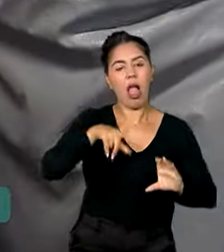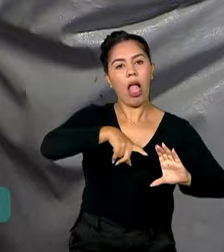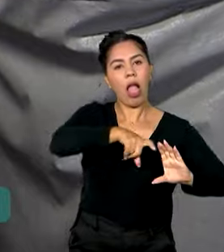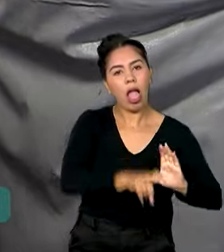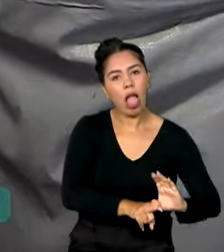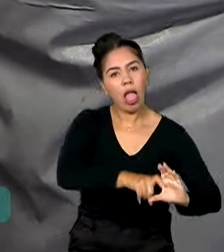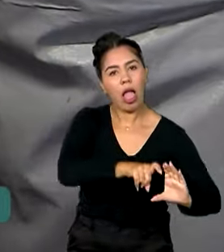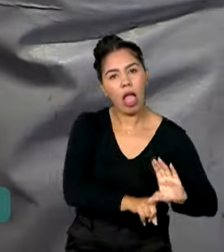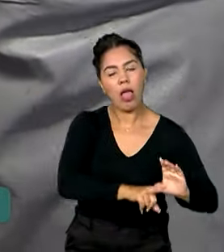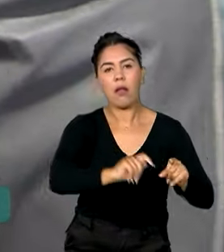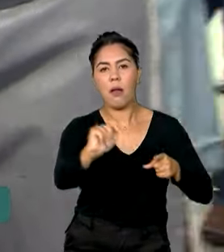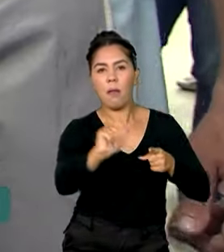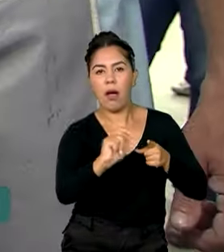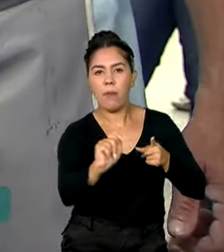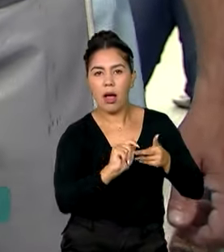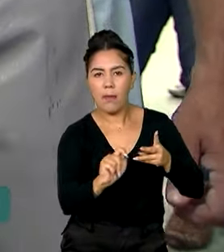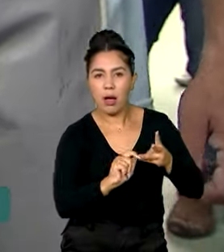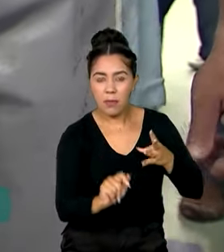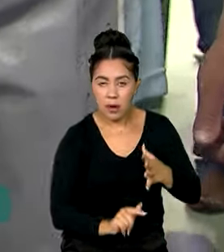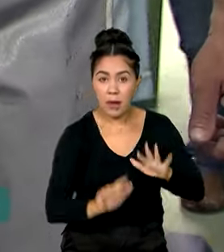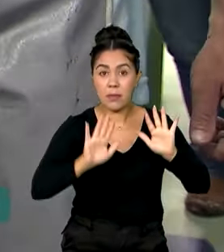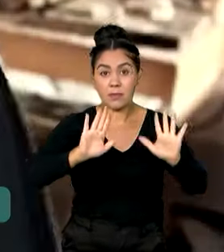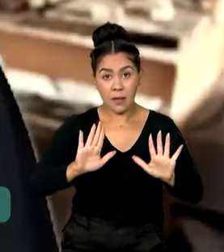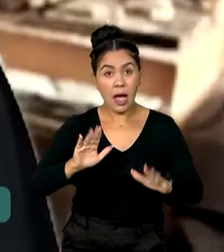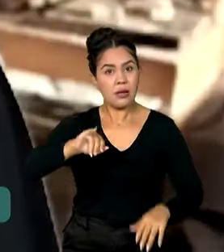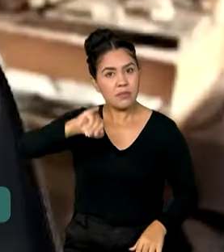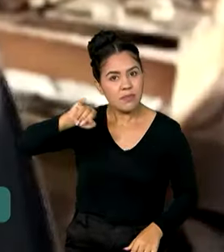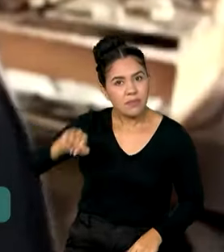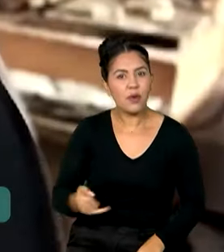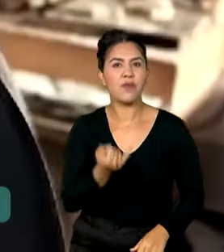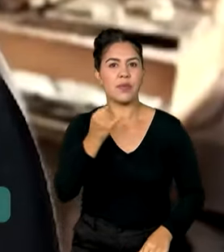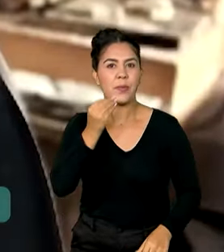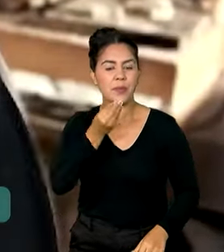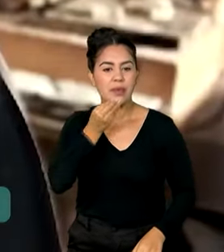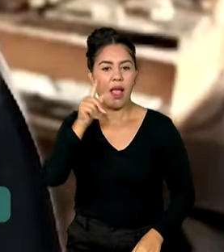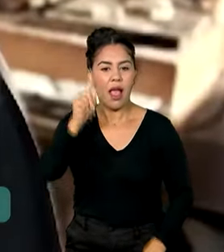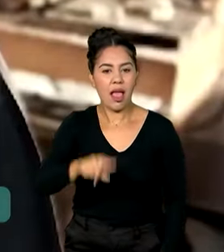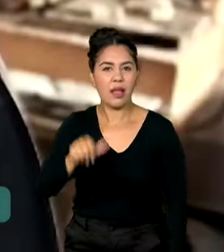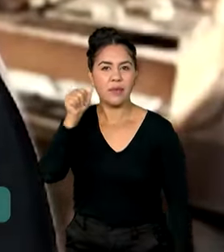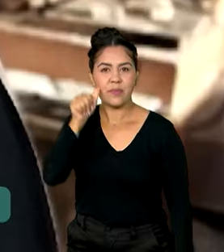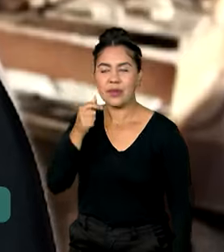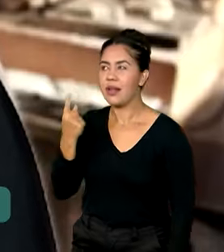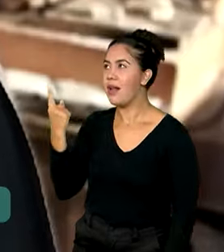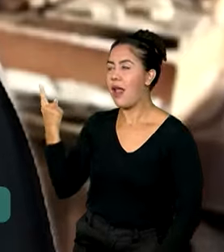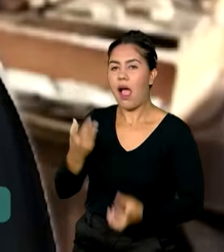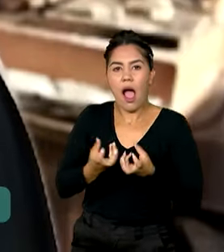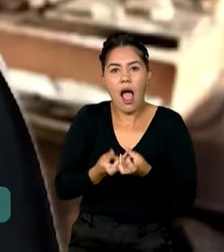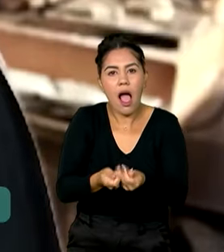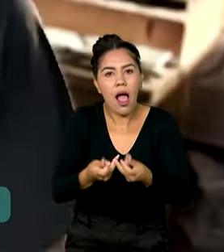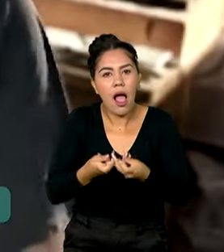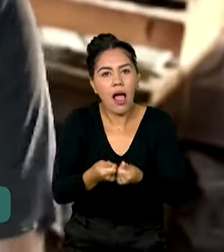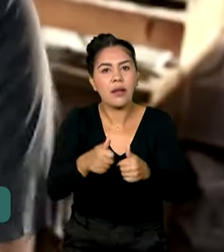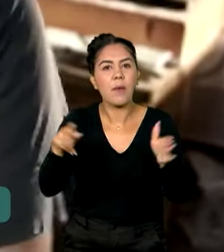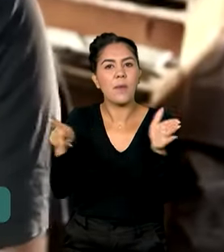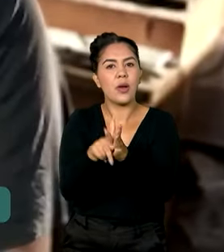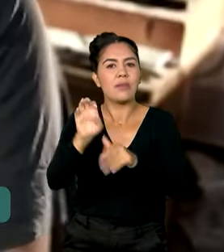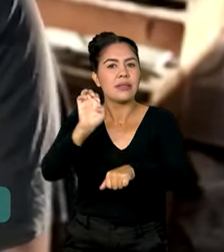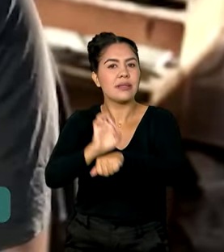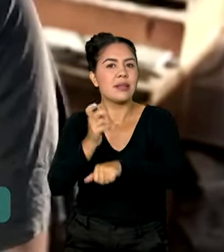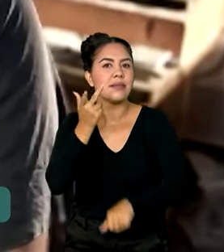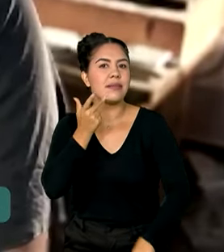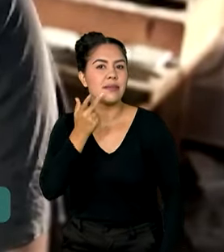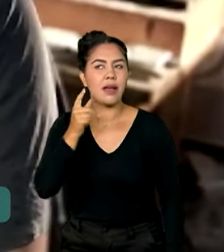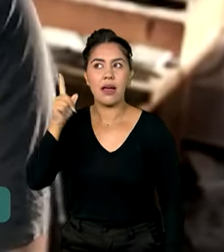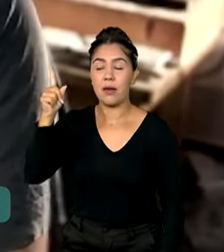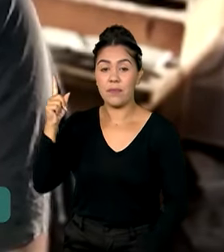assistencial. Quem está aproveitando essa oportunidade é a artesã cearense Suiane Lemos. O crédito, por